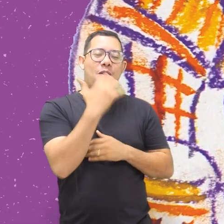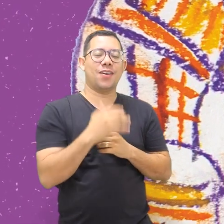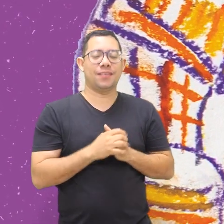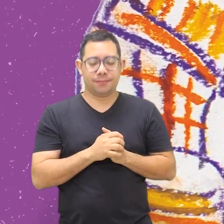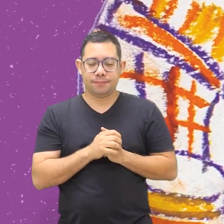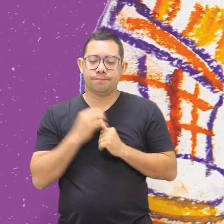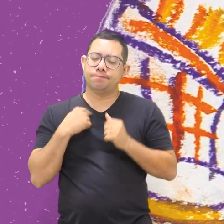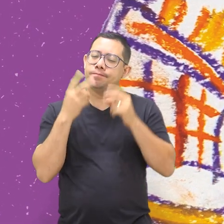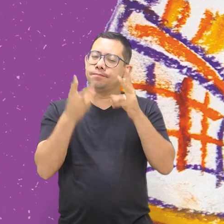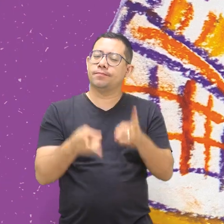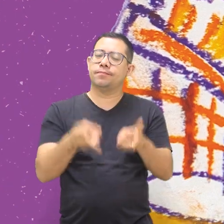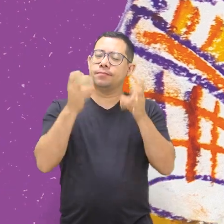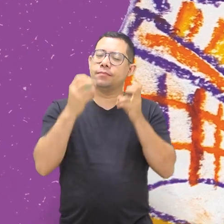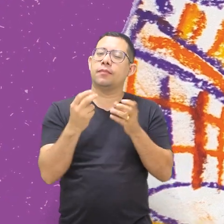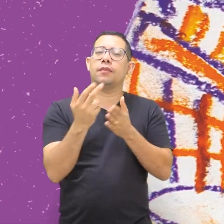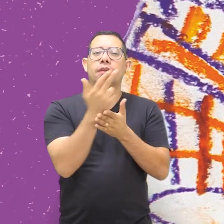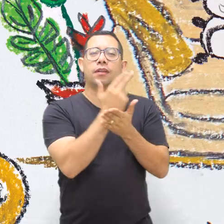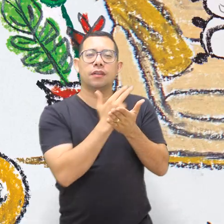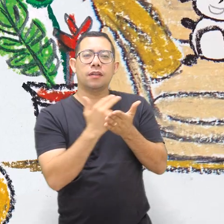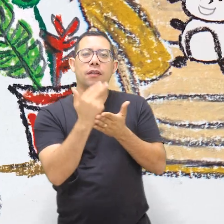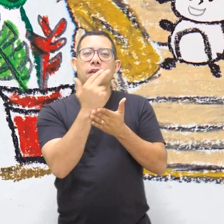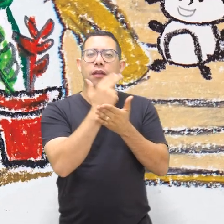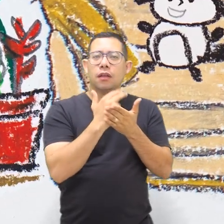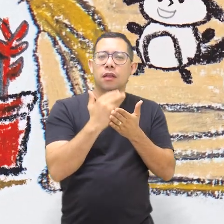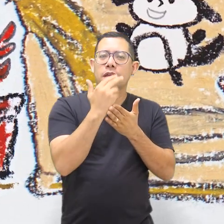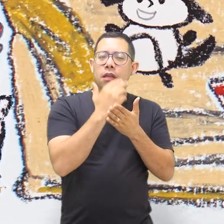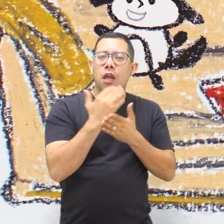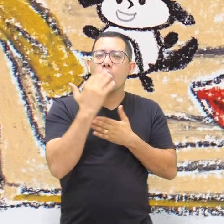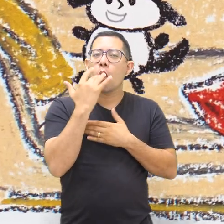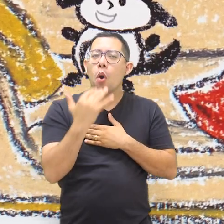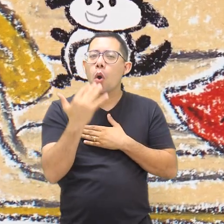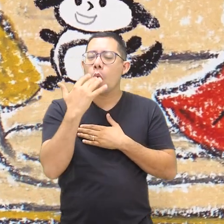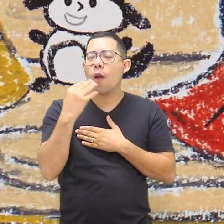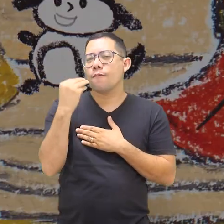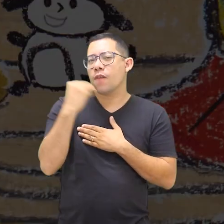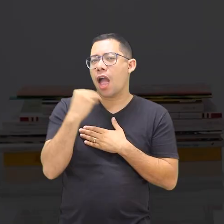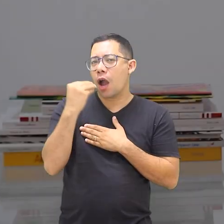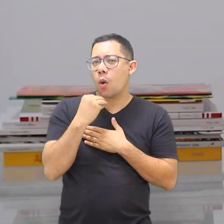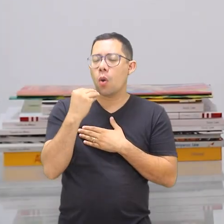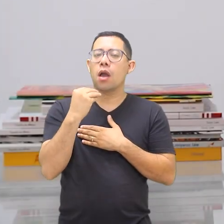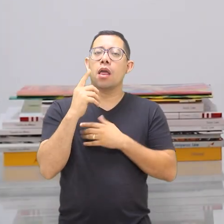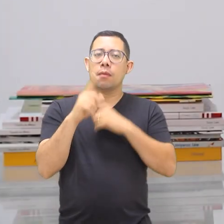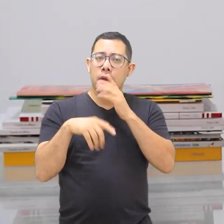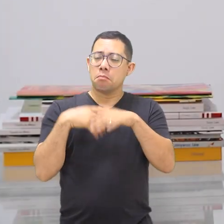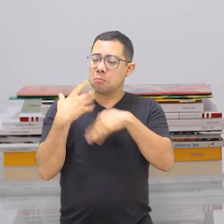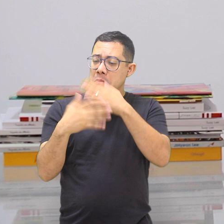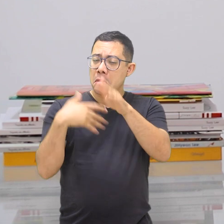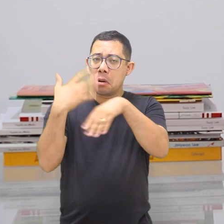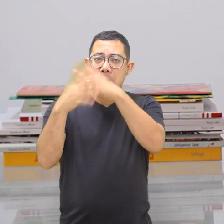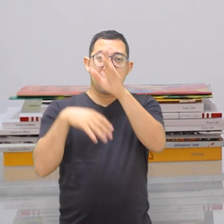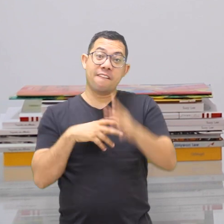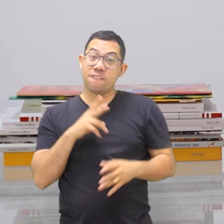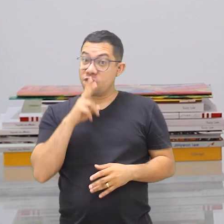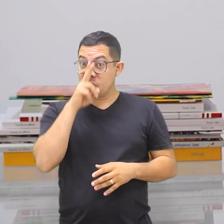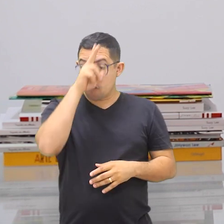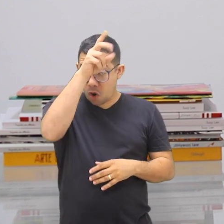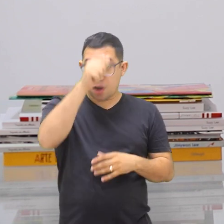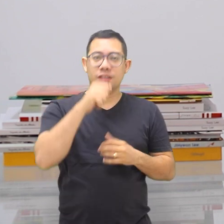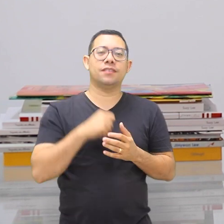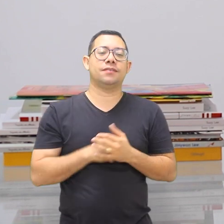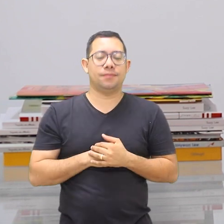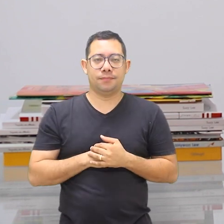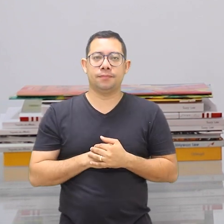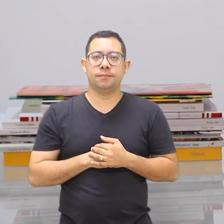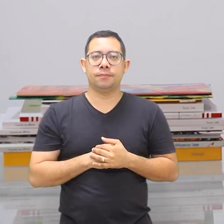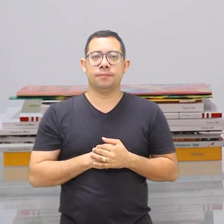Inclusive, você vai perceber que as ilustrações começam sem muita cor, mas à medida que a história vai se desenvolvendo, há muitas cores em